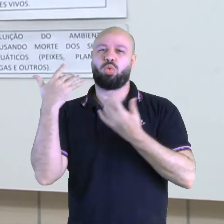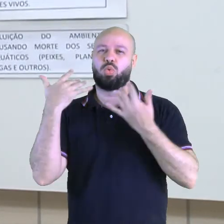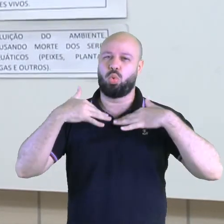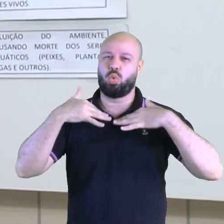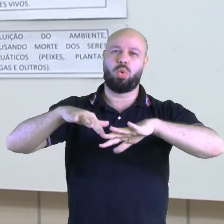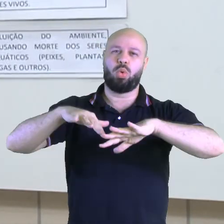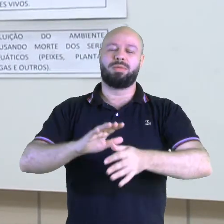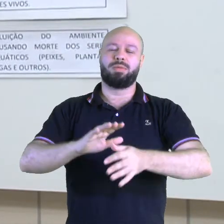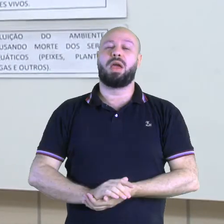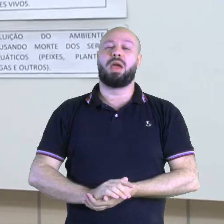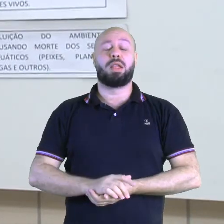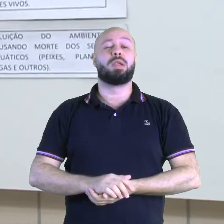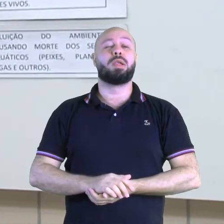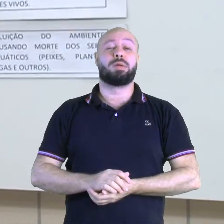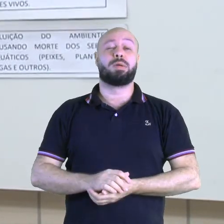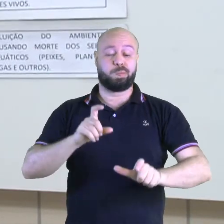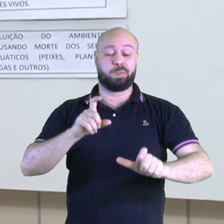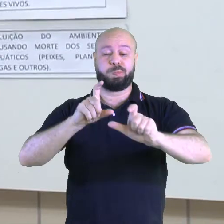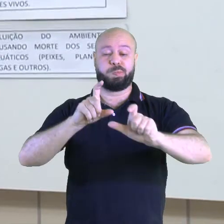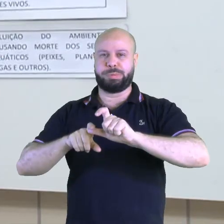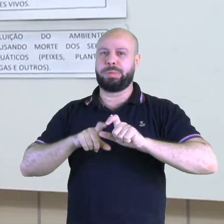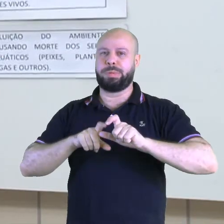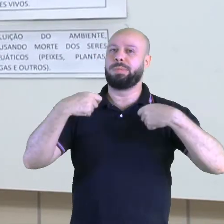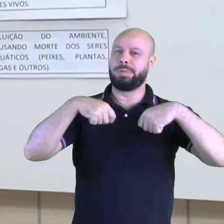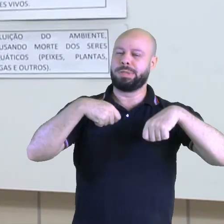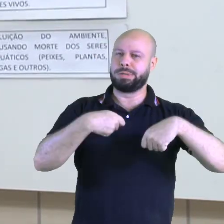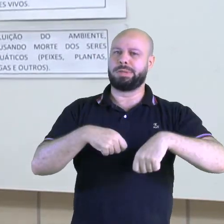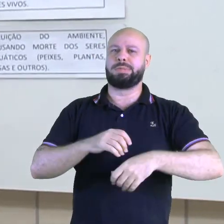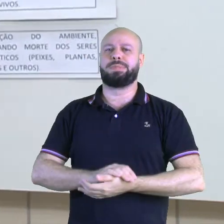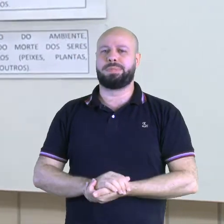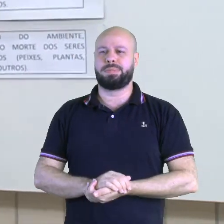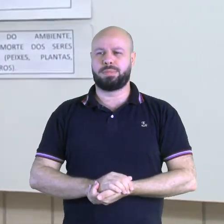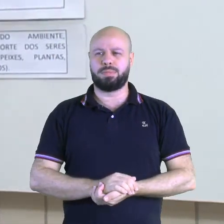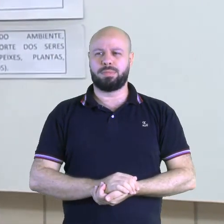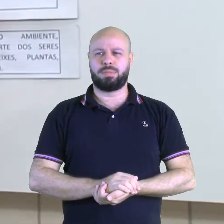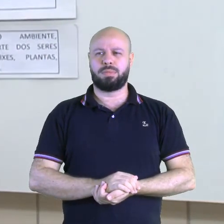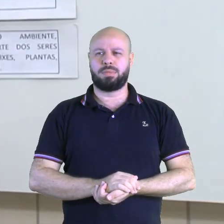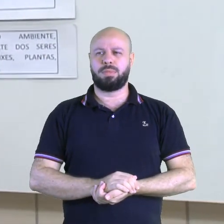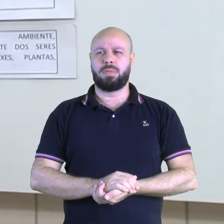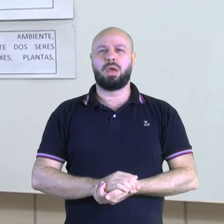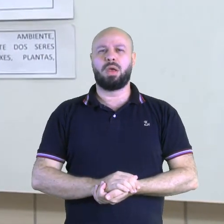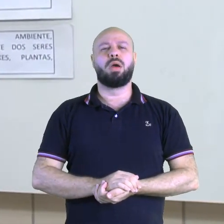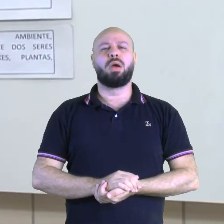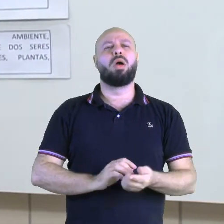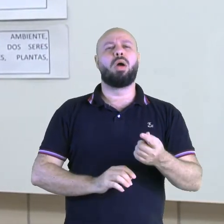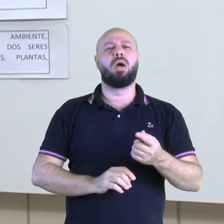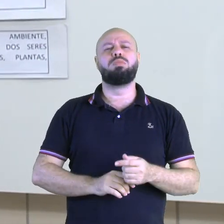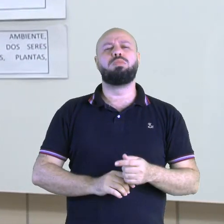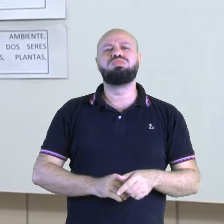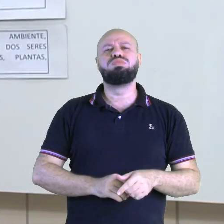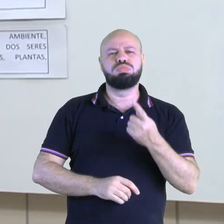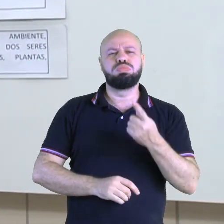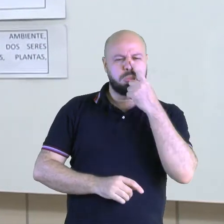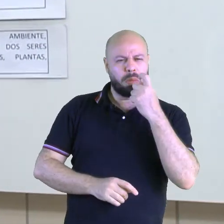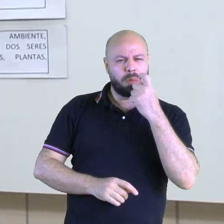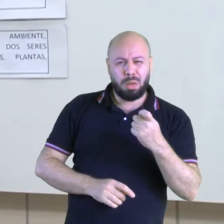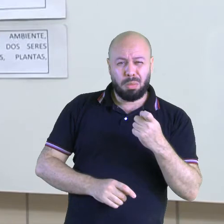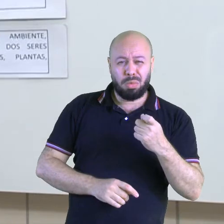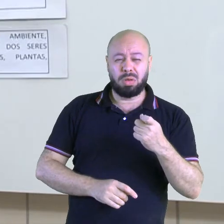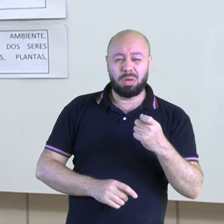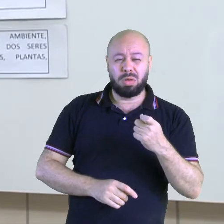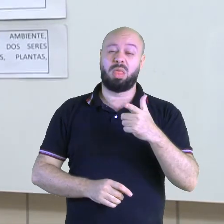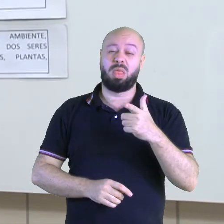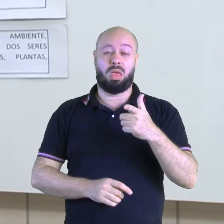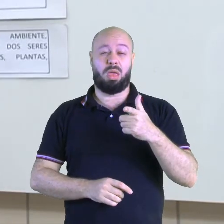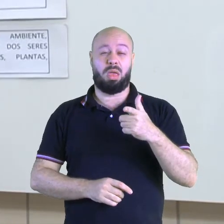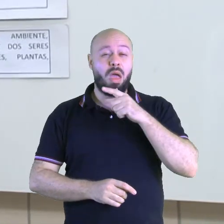quê? Pra tudo, não é mesmo, pessoal? Olha só. Poluição da água. Qual ser vivo